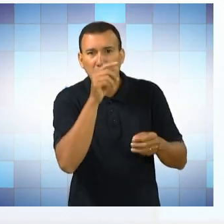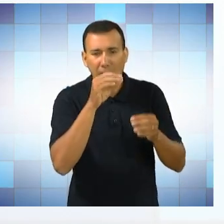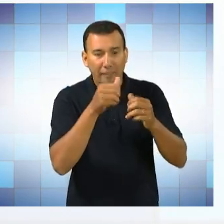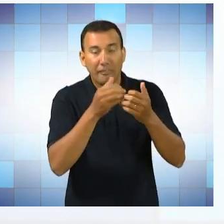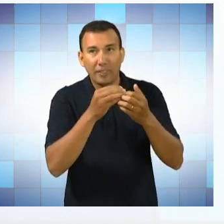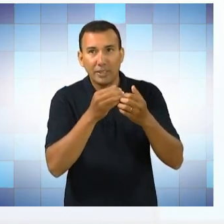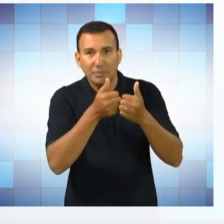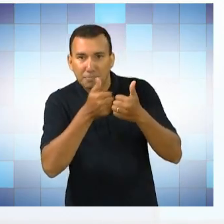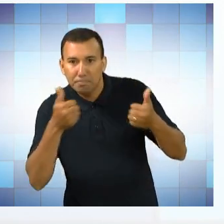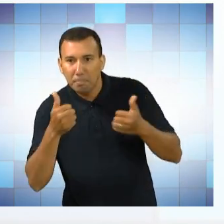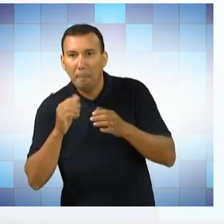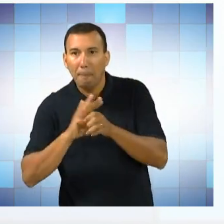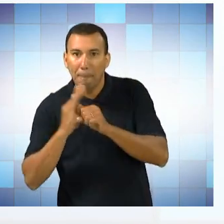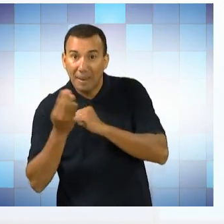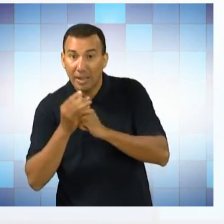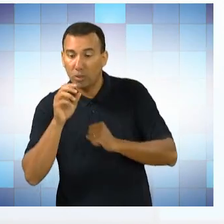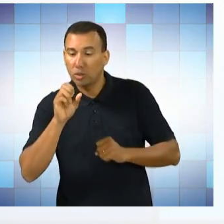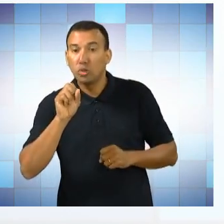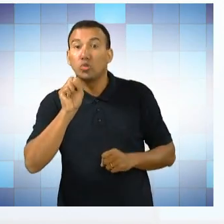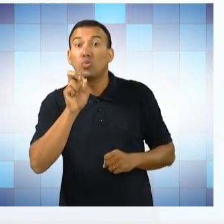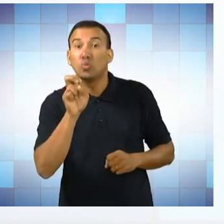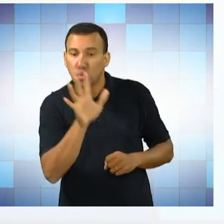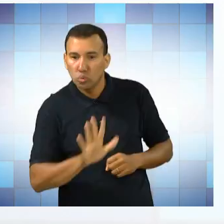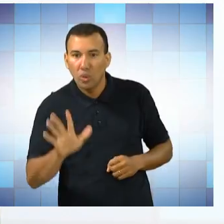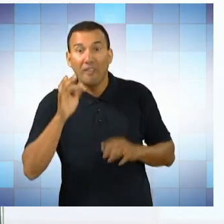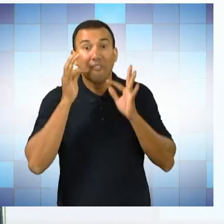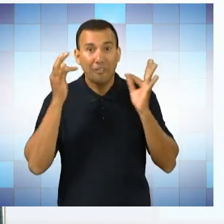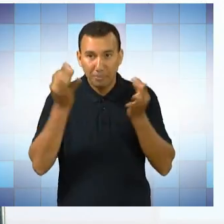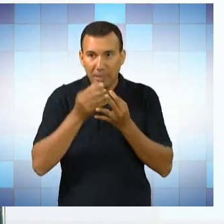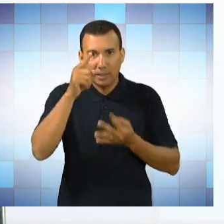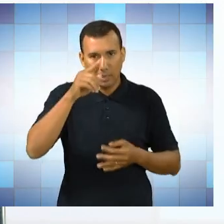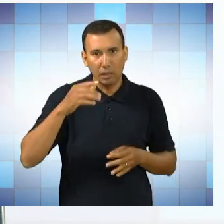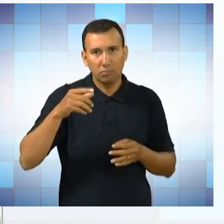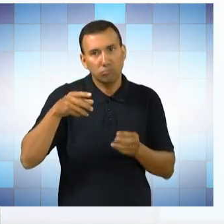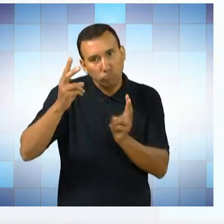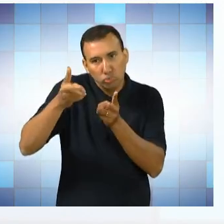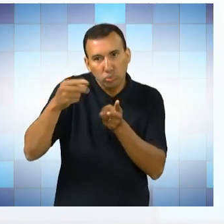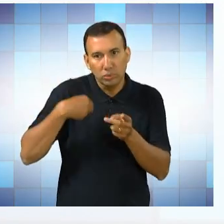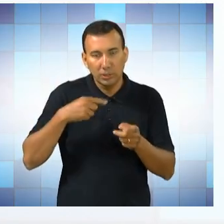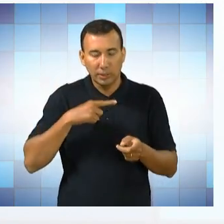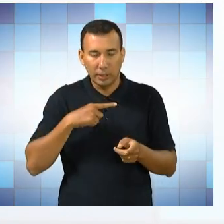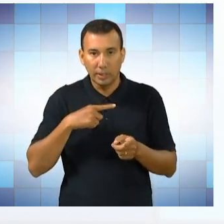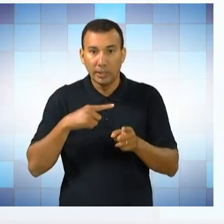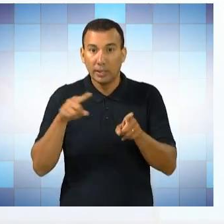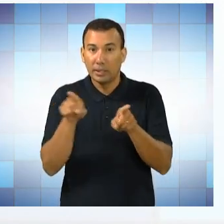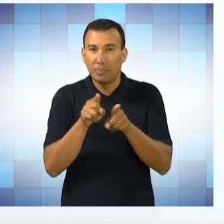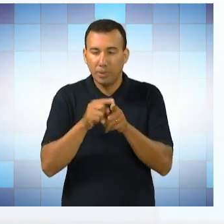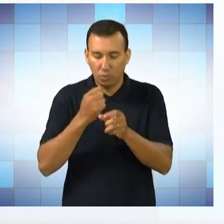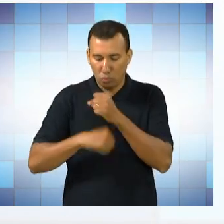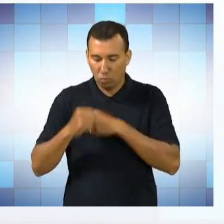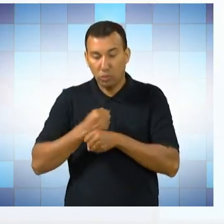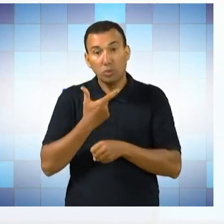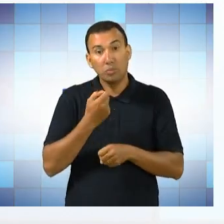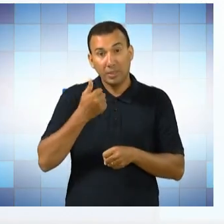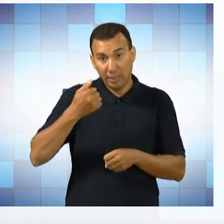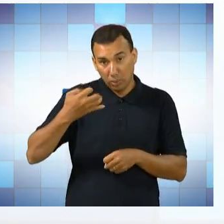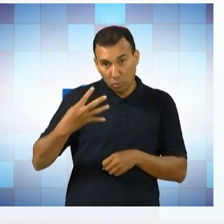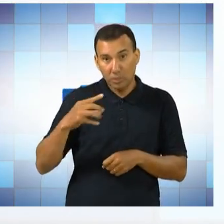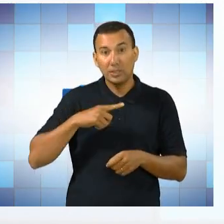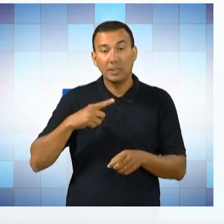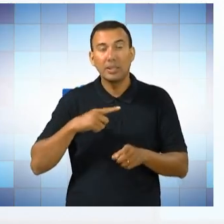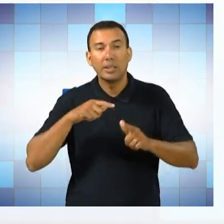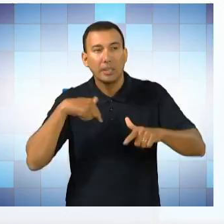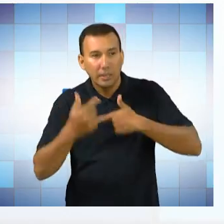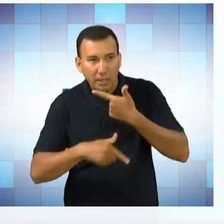Hoje a minha família ainda mora na Zona Sul, eu tenho parte da minha família lá. E, inclusive, em 2014, eu desenvolvi um trabalho que eu